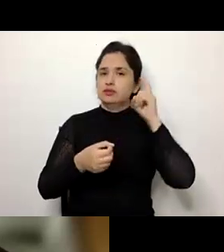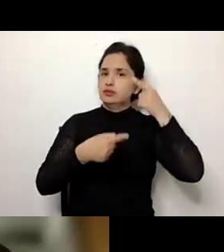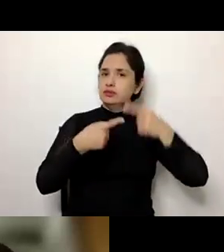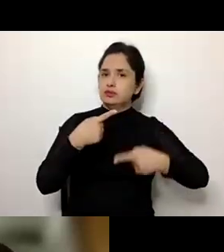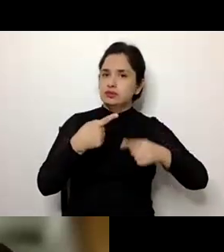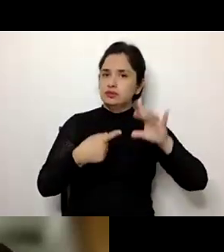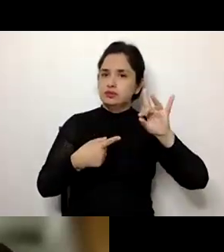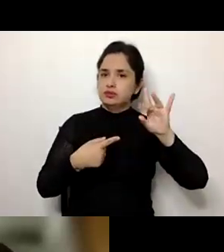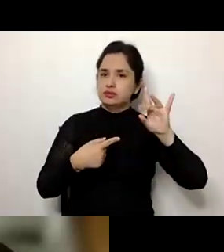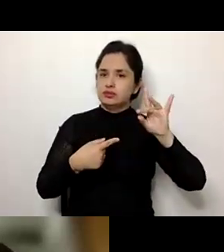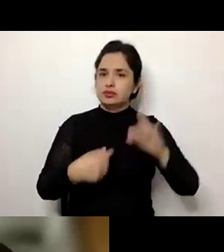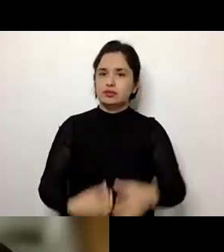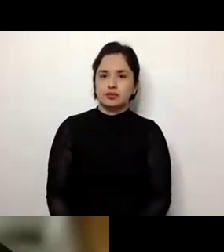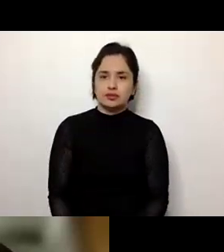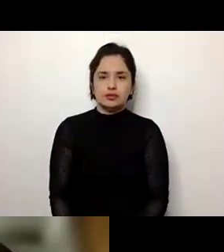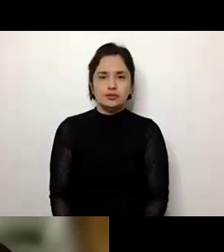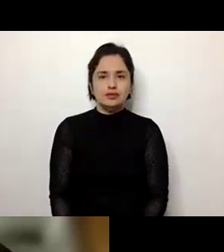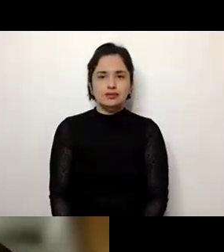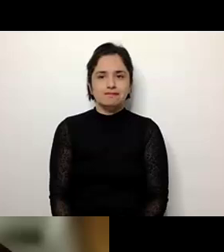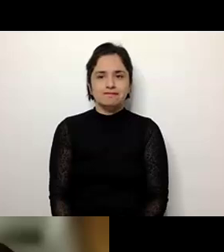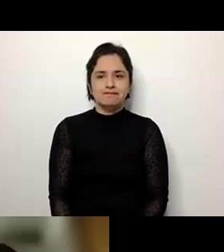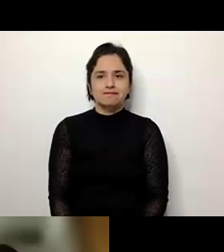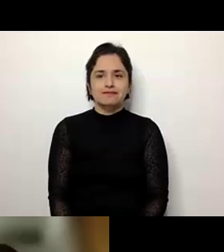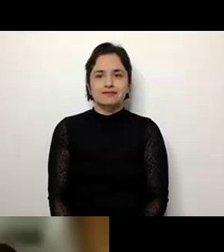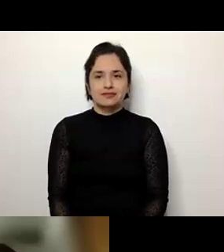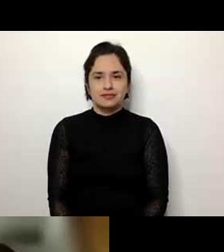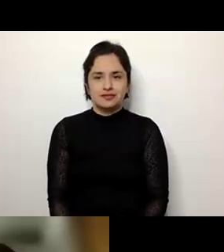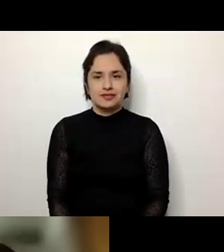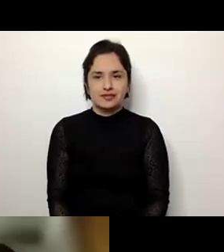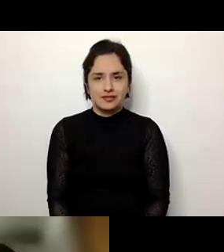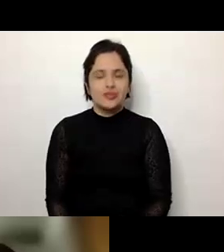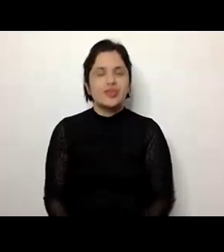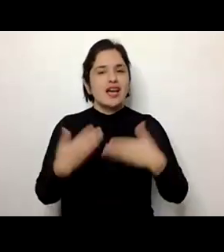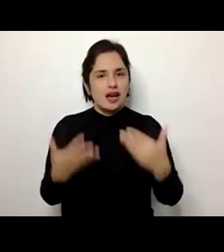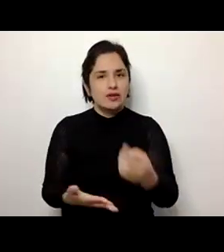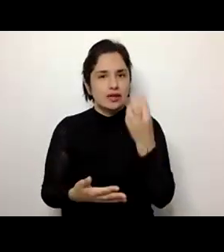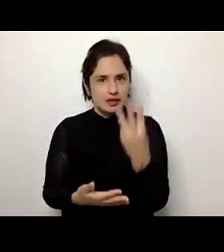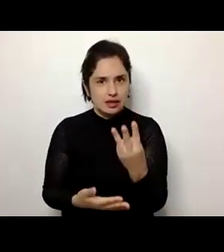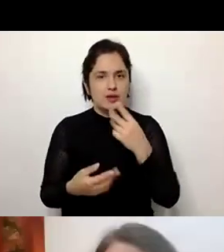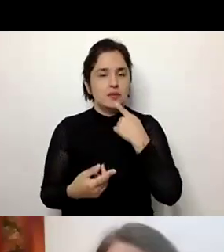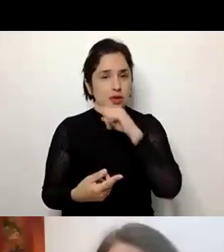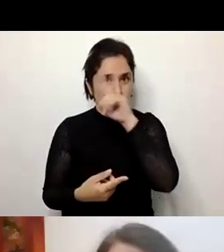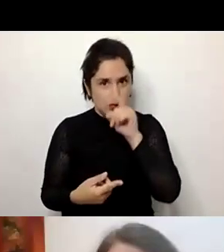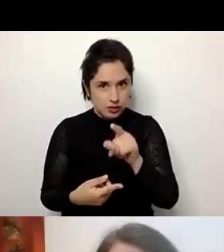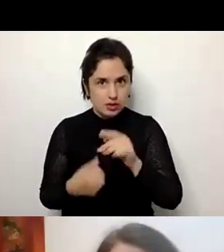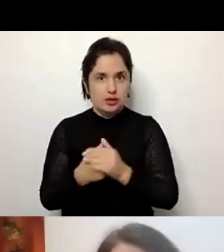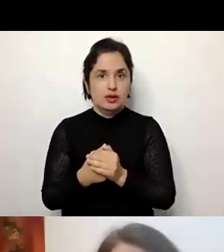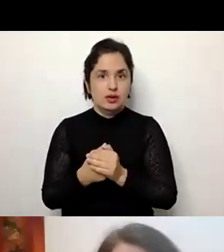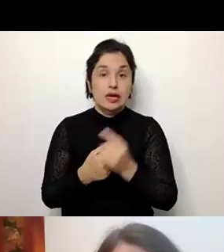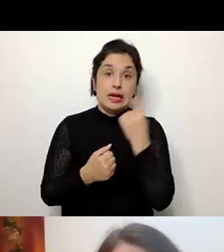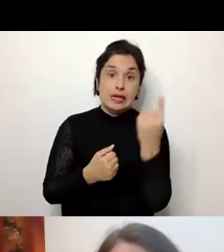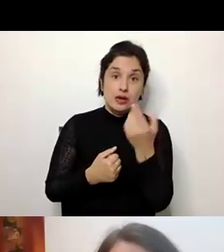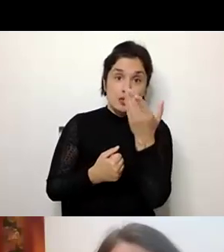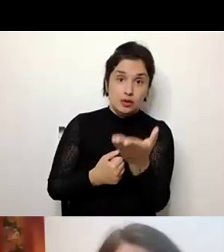deixa... Ups. Então, Priscila, eu recebi três perguntas, vou fazer as três perguntas no geral pra você,